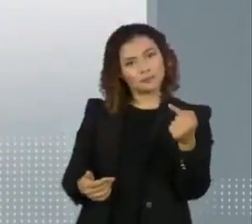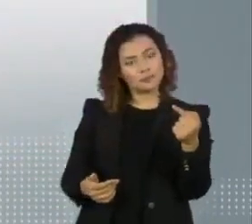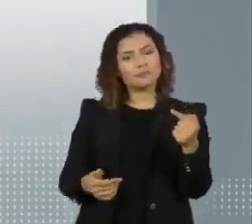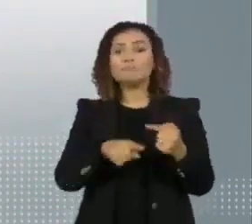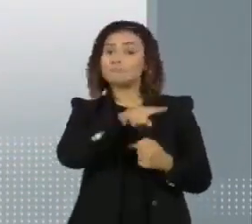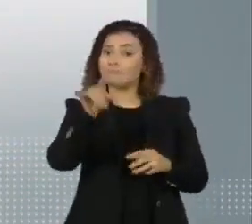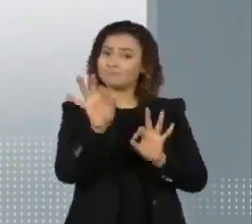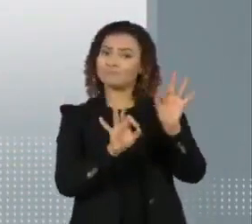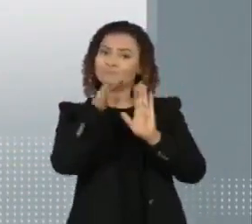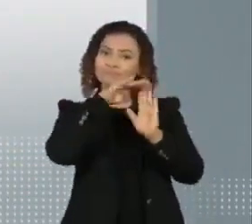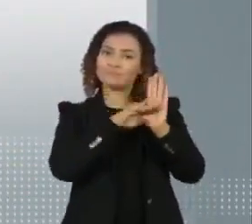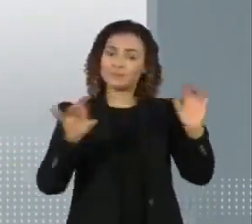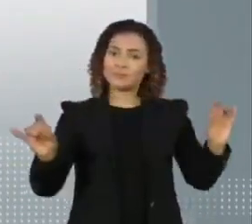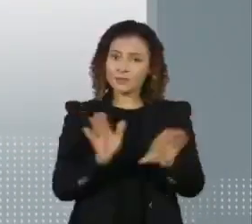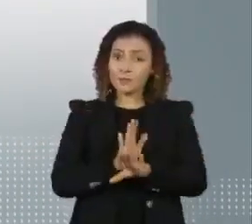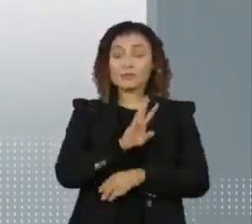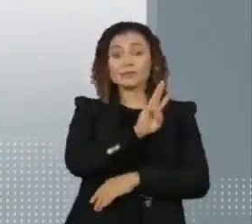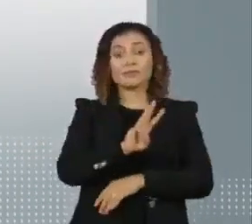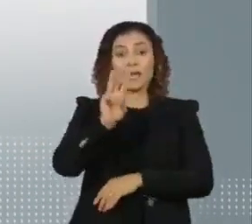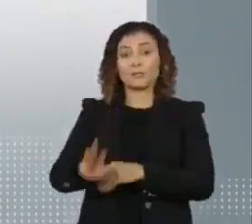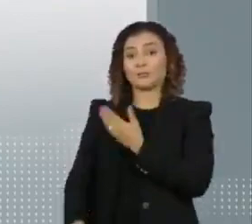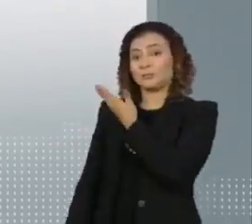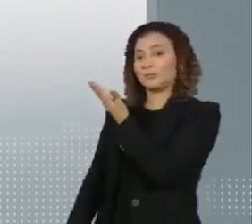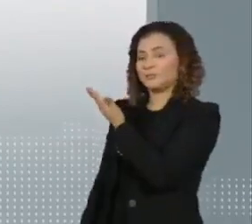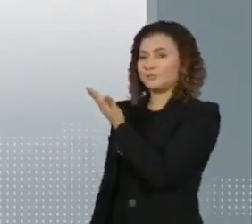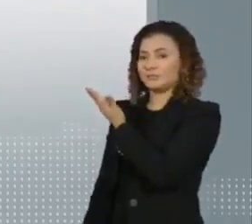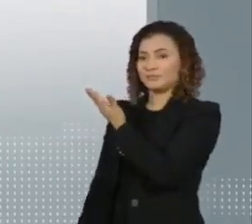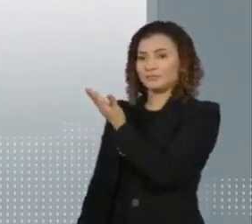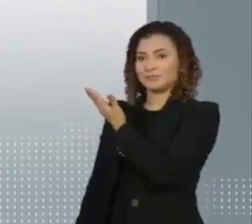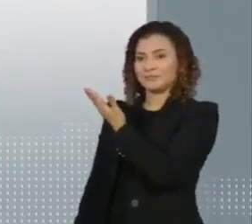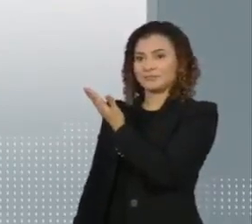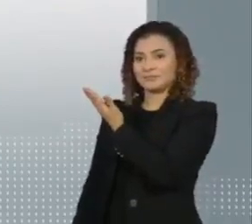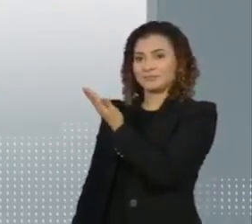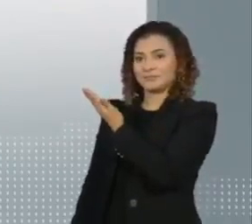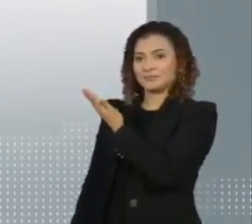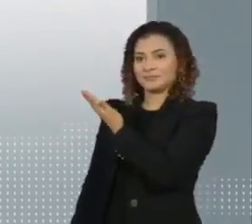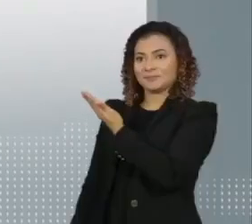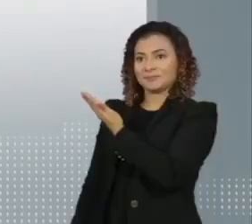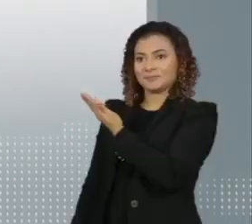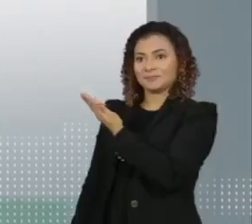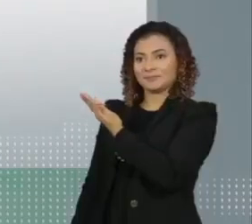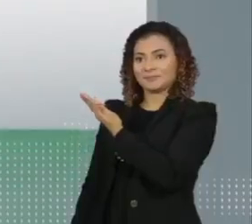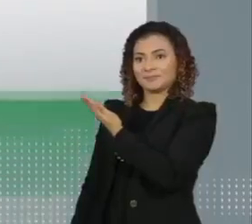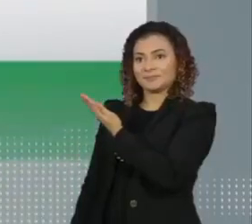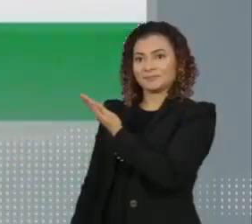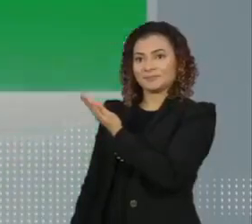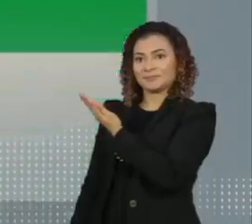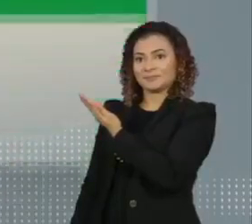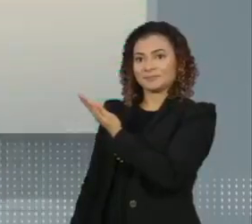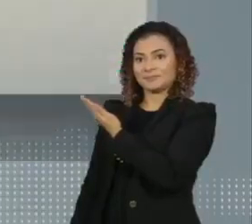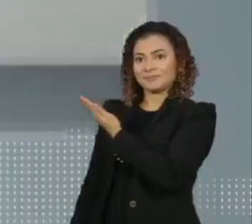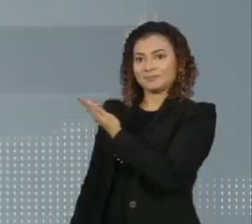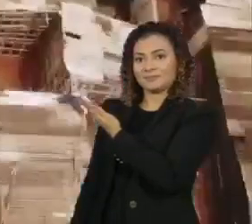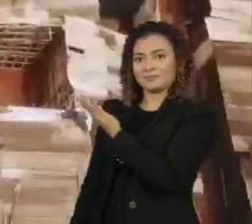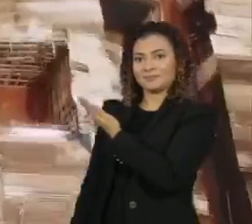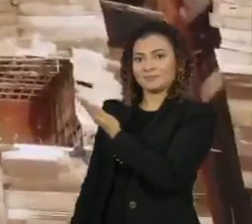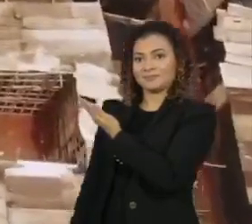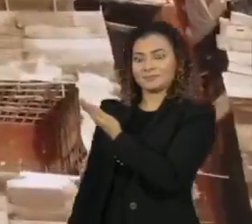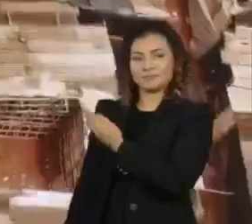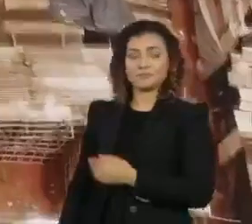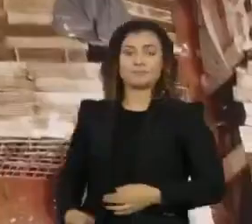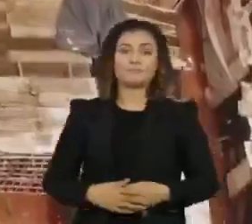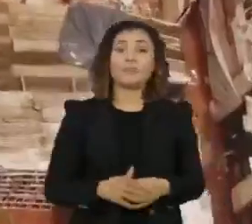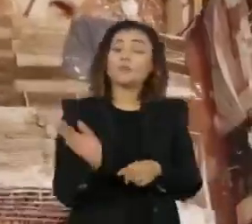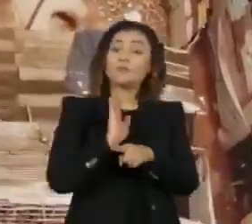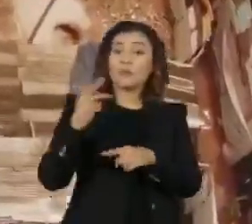A programação completa está no site br.in-edite.org. Os